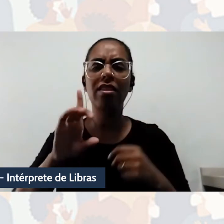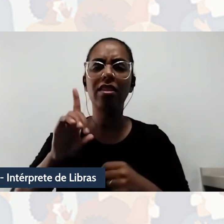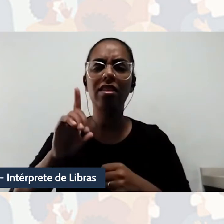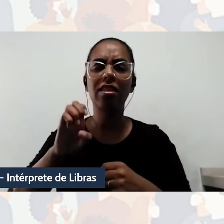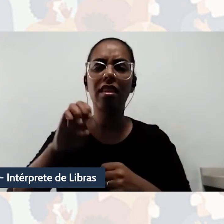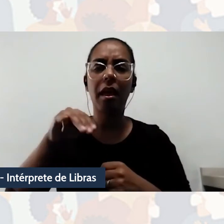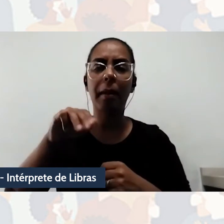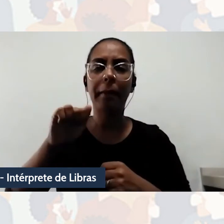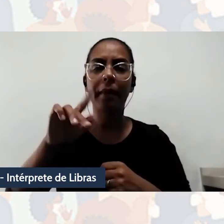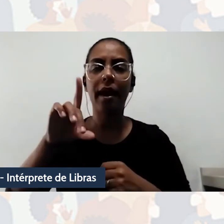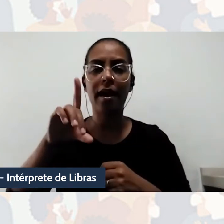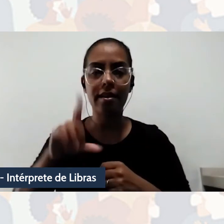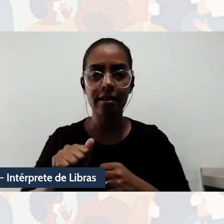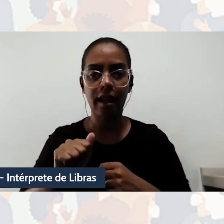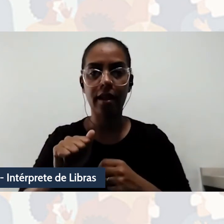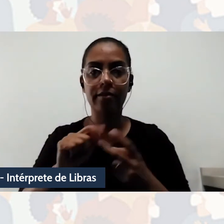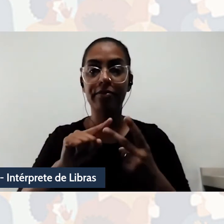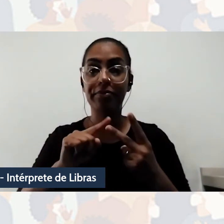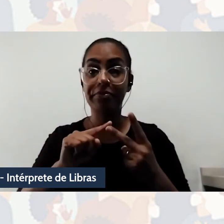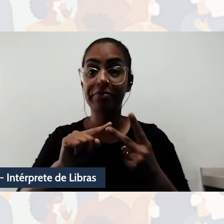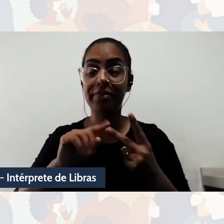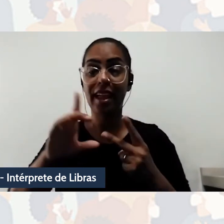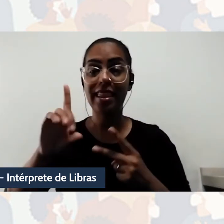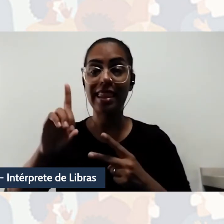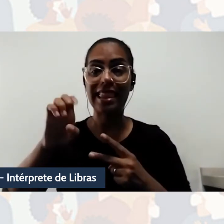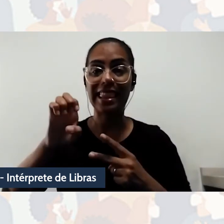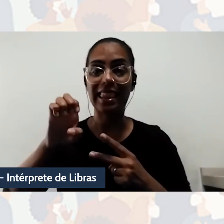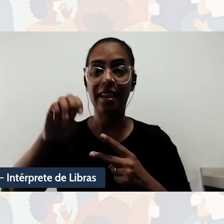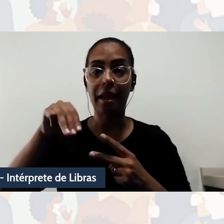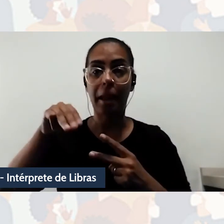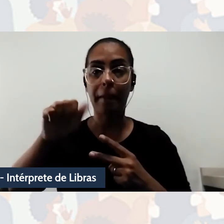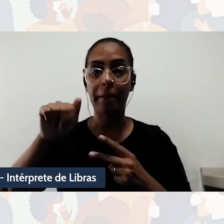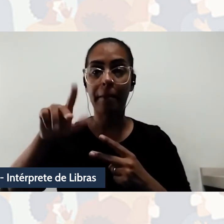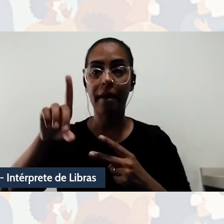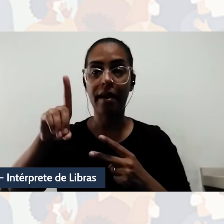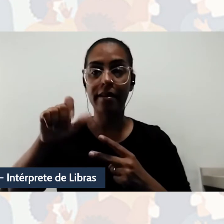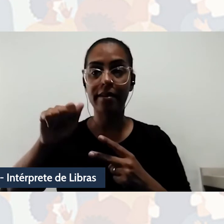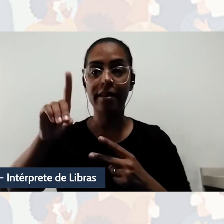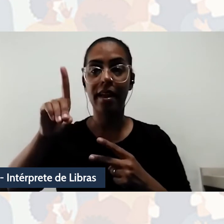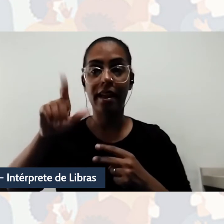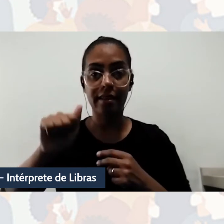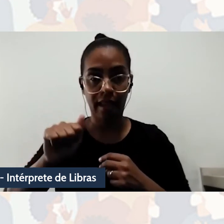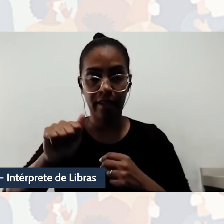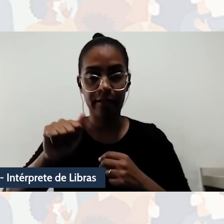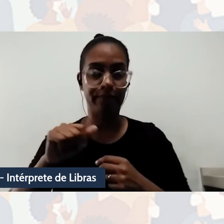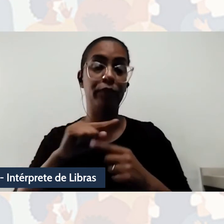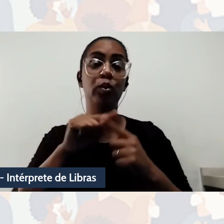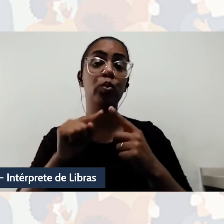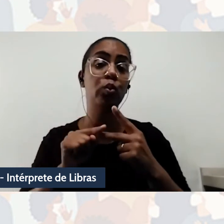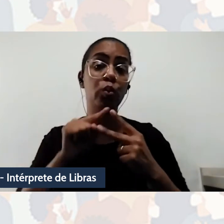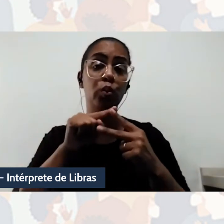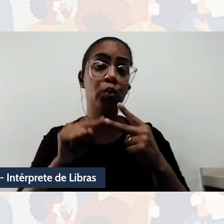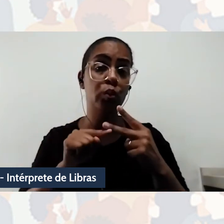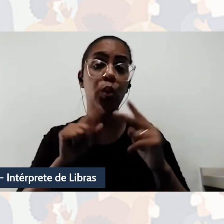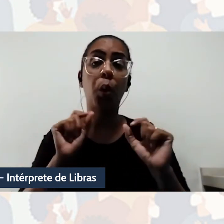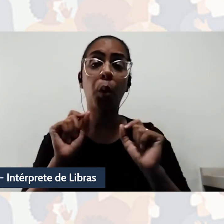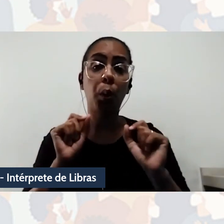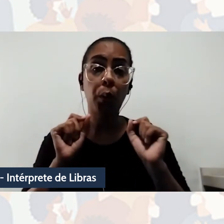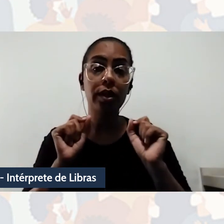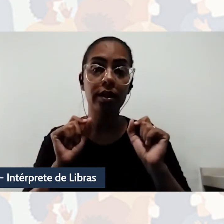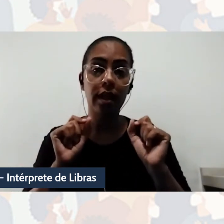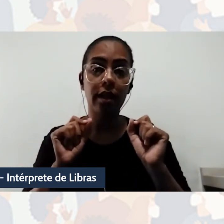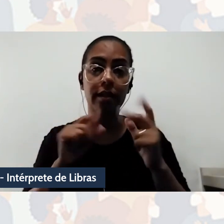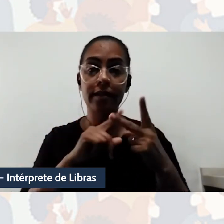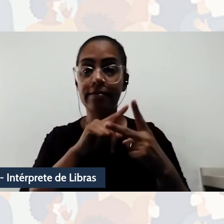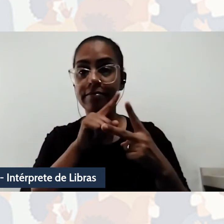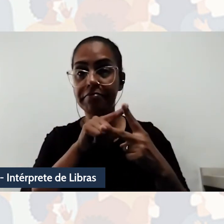que eu já venho defendendo e propondo, eu não vou me estender aqui, mas eu chamo atenção para essa importância da demanda